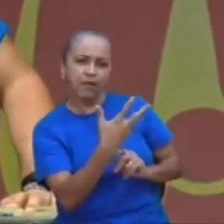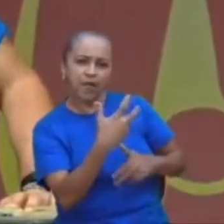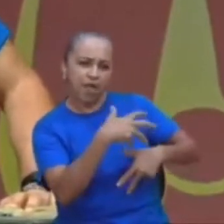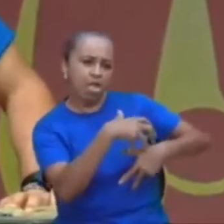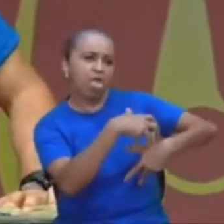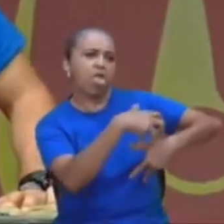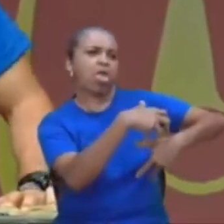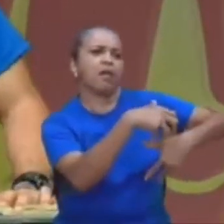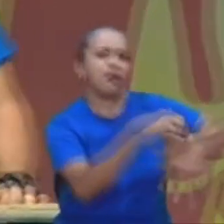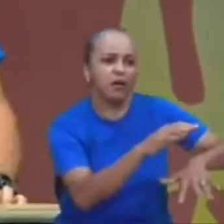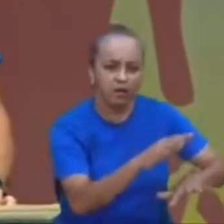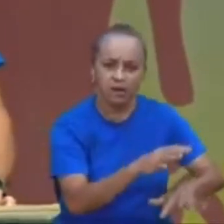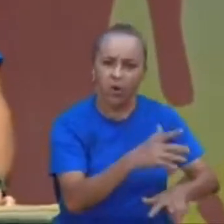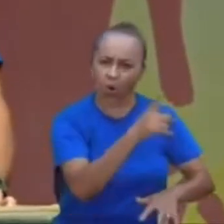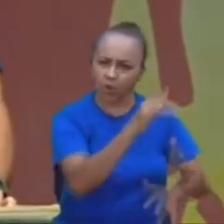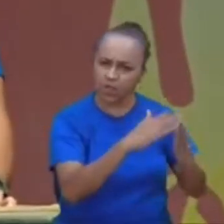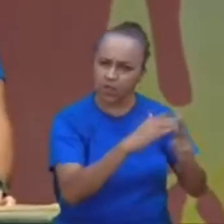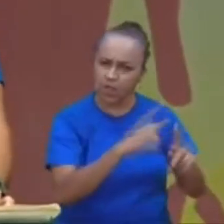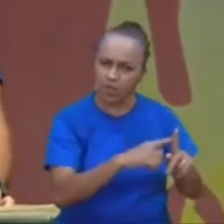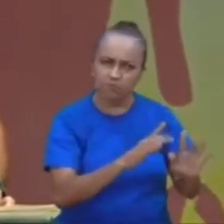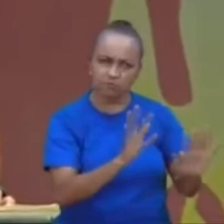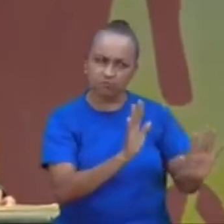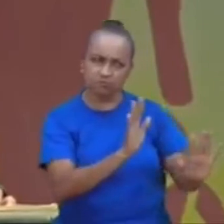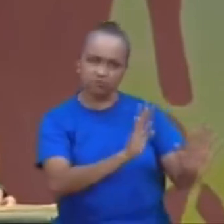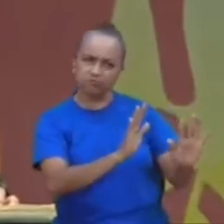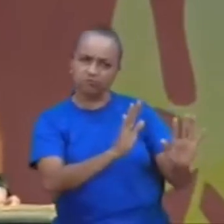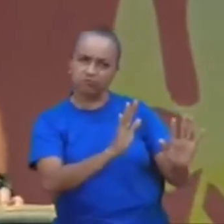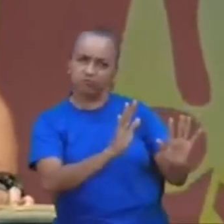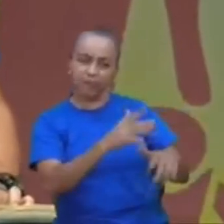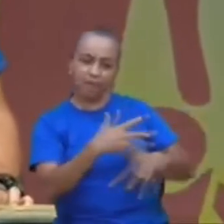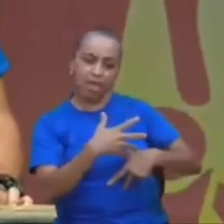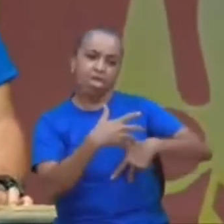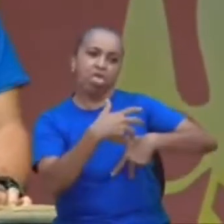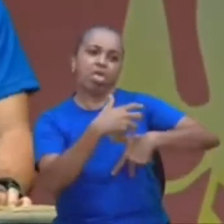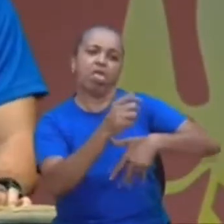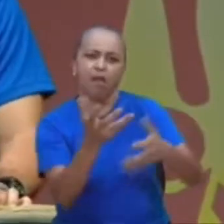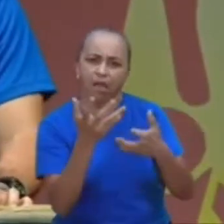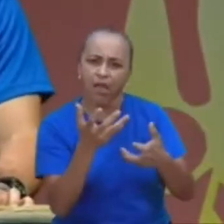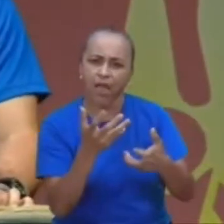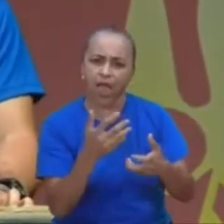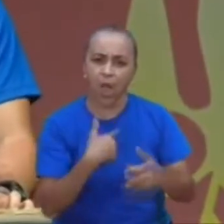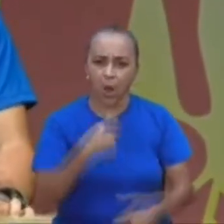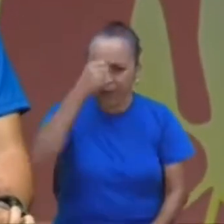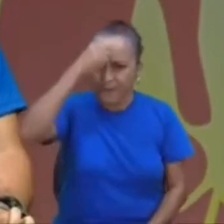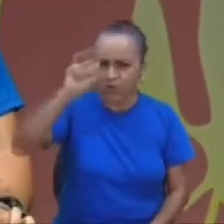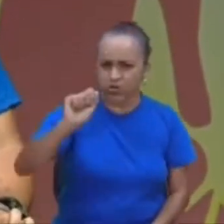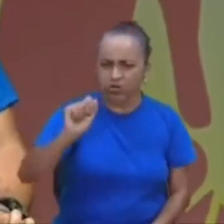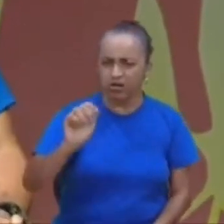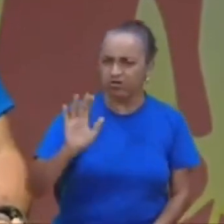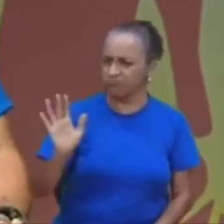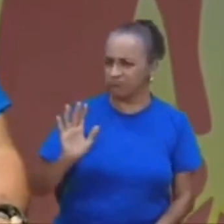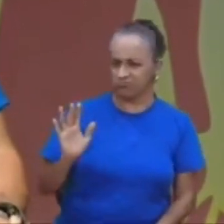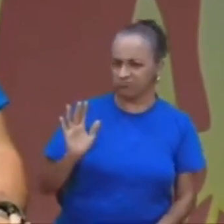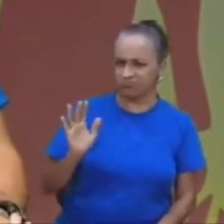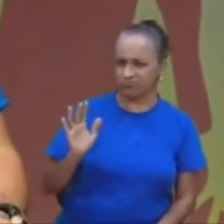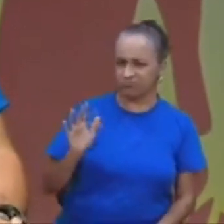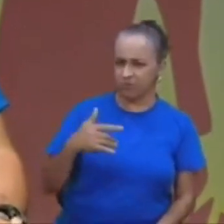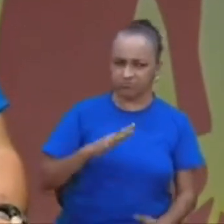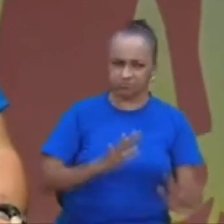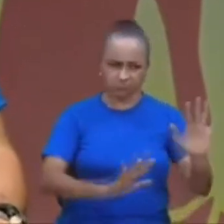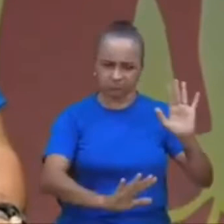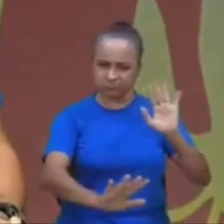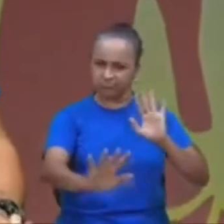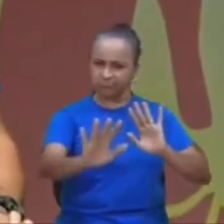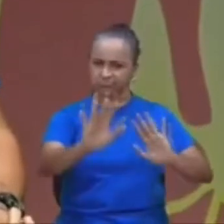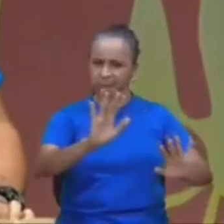pentecostalismo, tentaram me puxar, para a rebeldia, tentaram me puxar, para uma vida, de